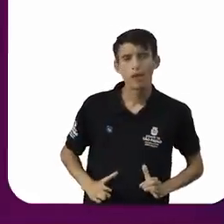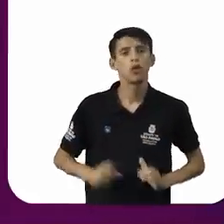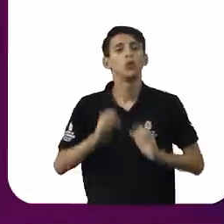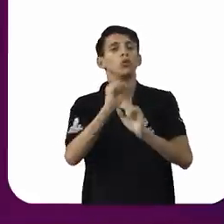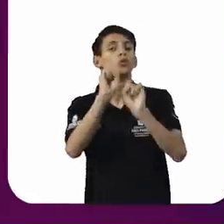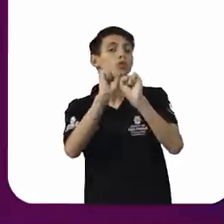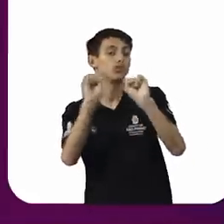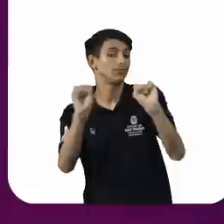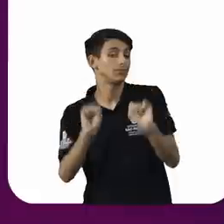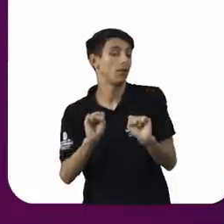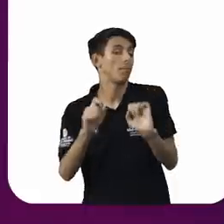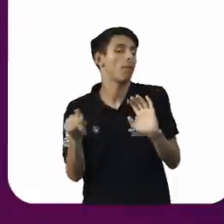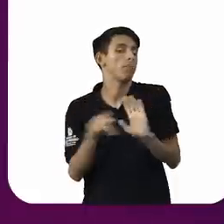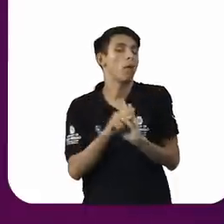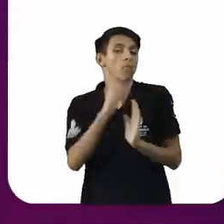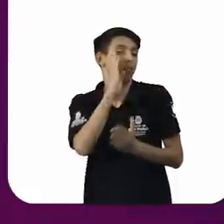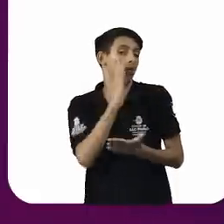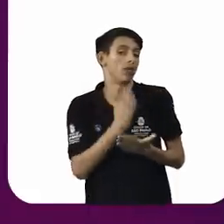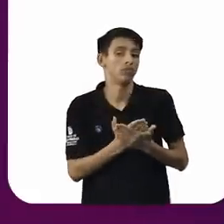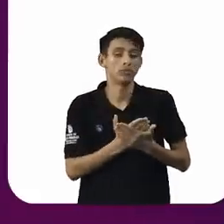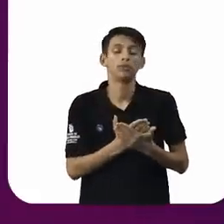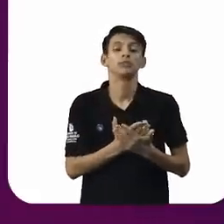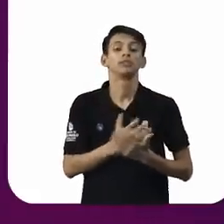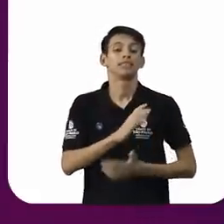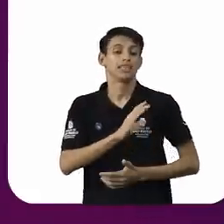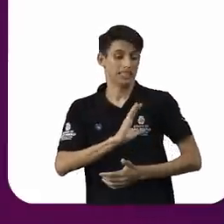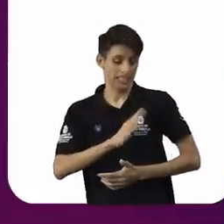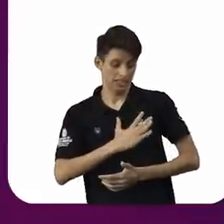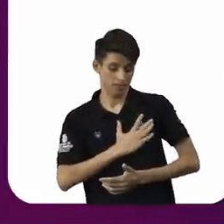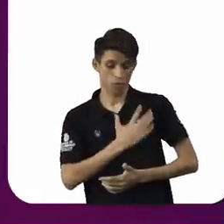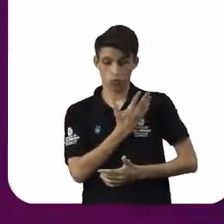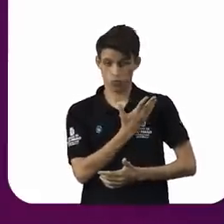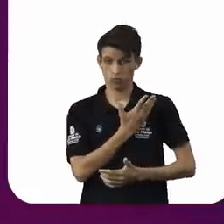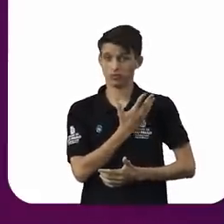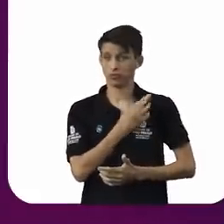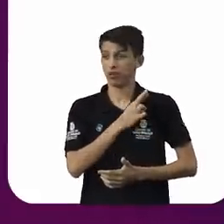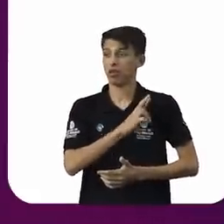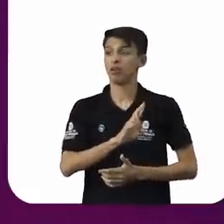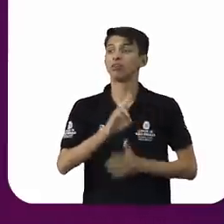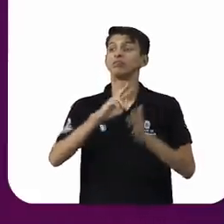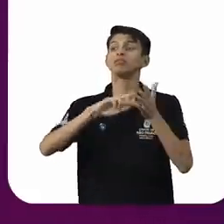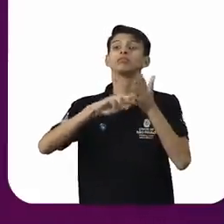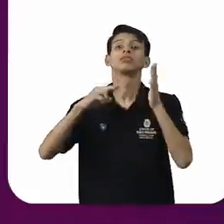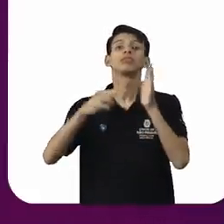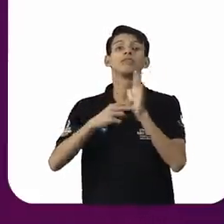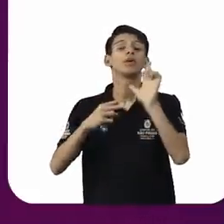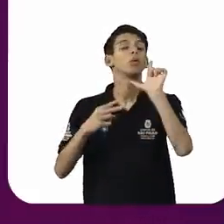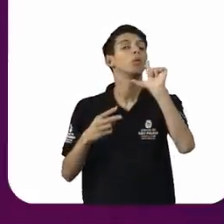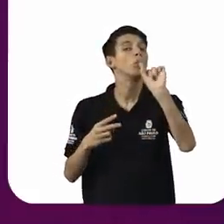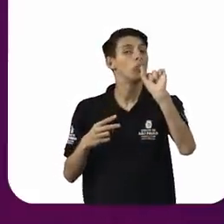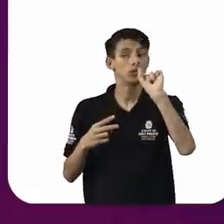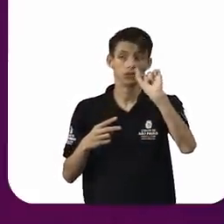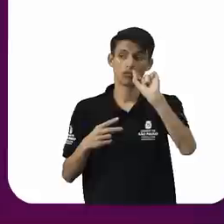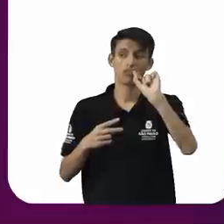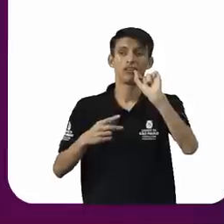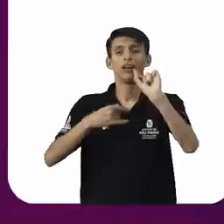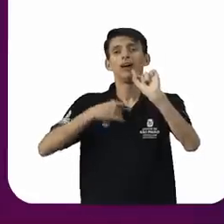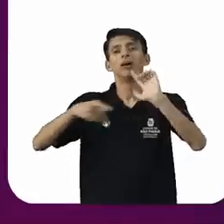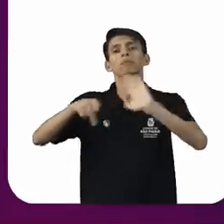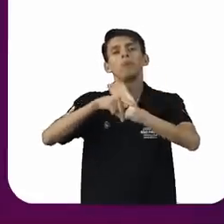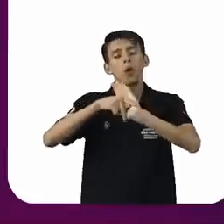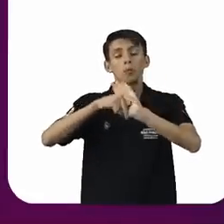um sistema de crenças. No caso da intolerância religiosa, ela se volta para o sistema de crenças ou